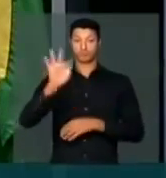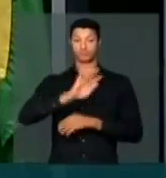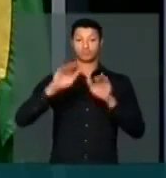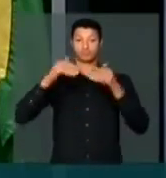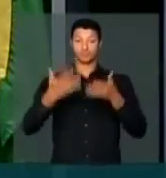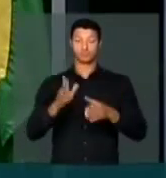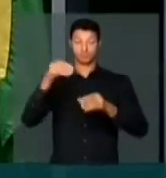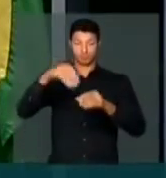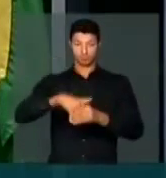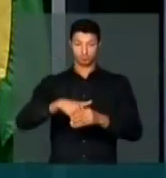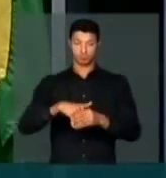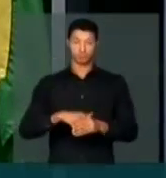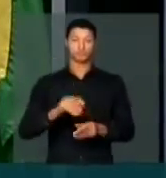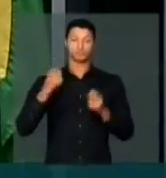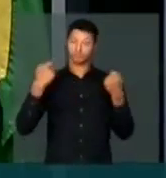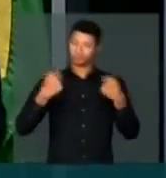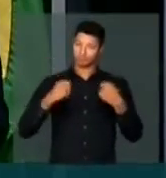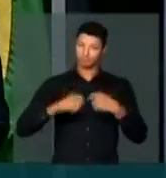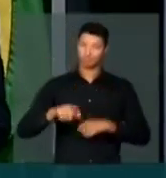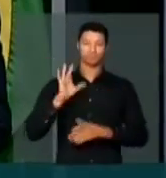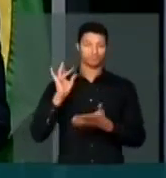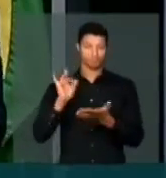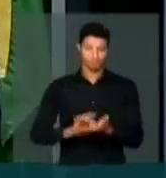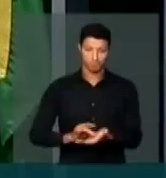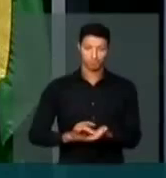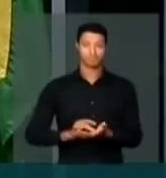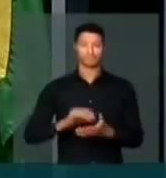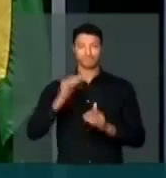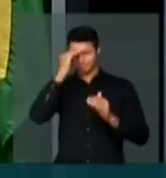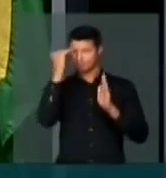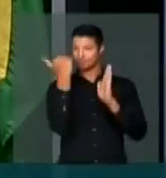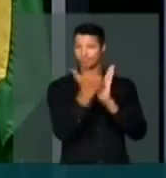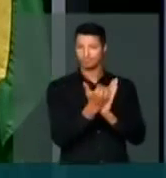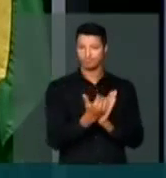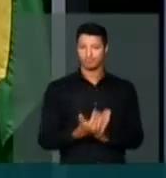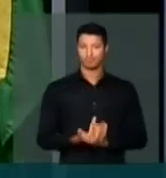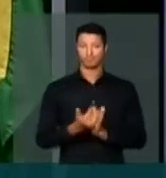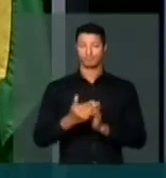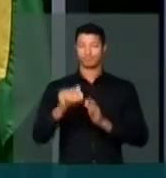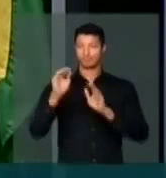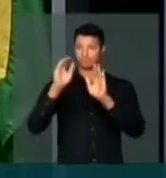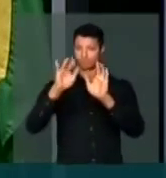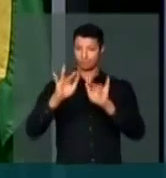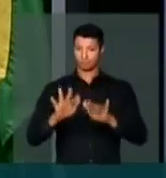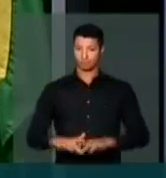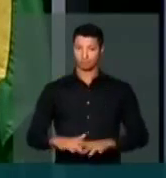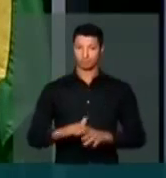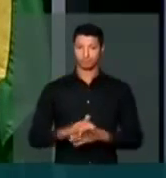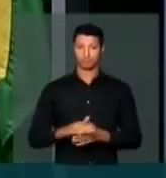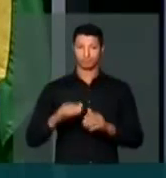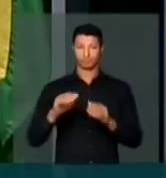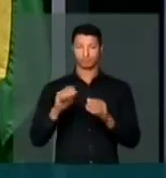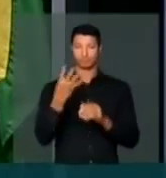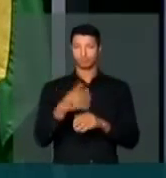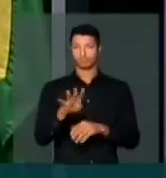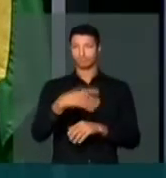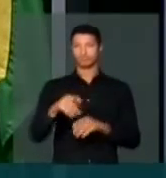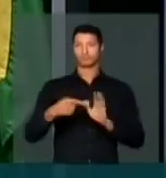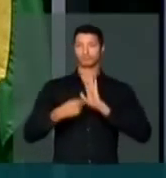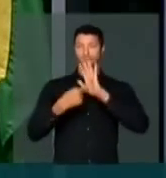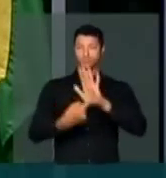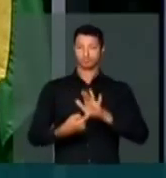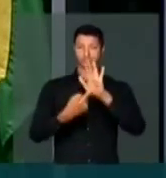quando eleitos precisam efetivamente cumprir esses relatórios quadrimestrais,